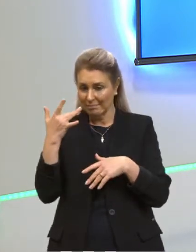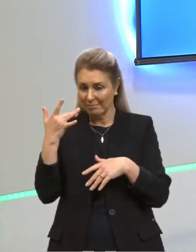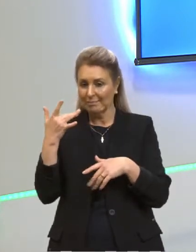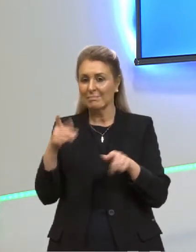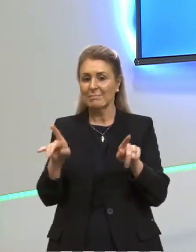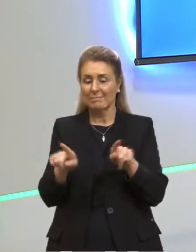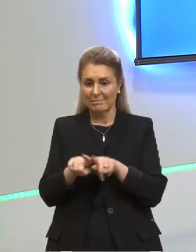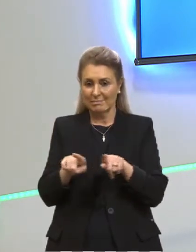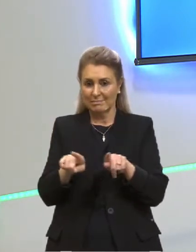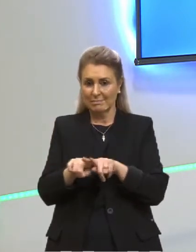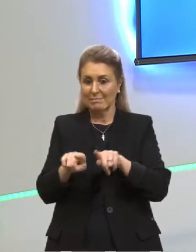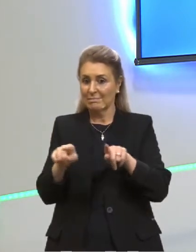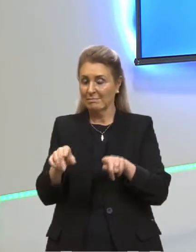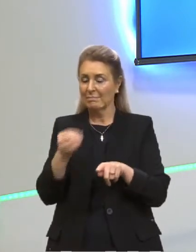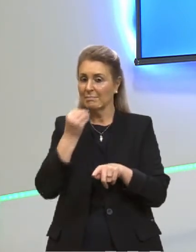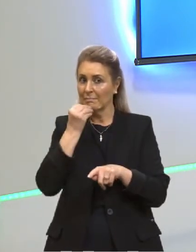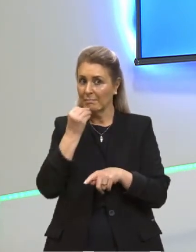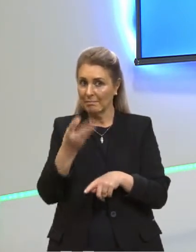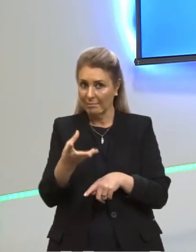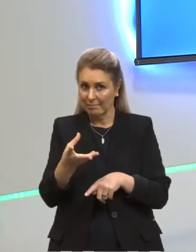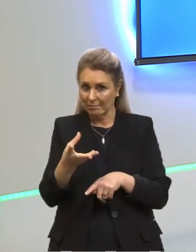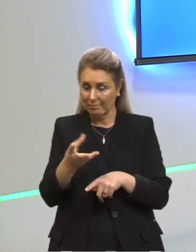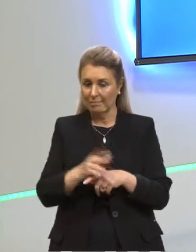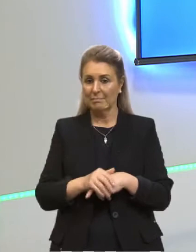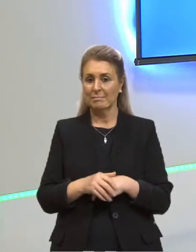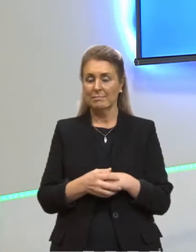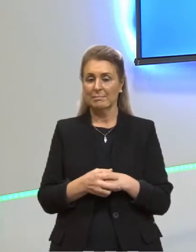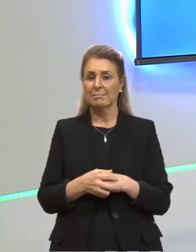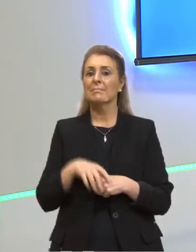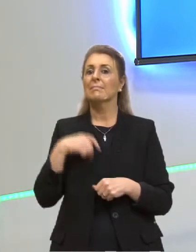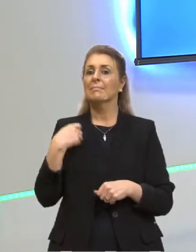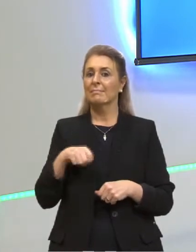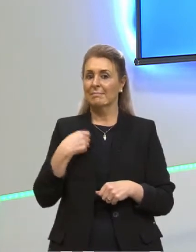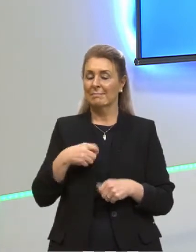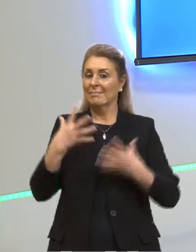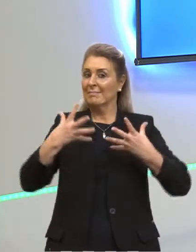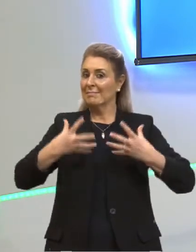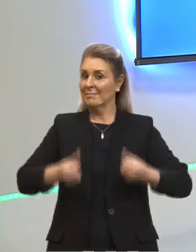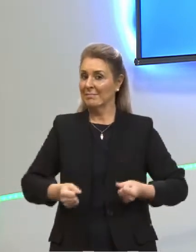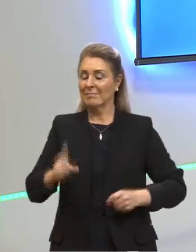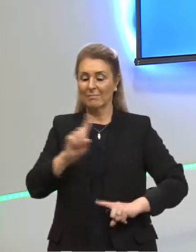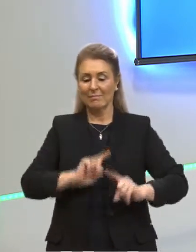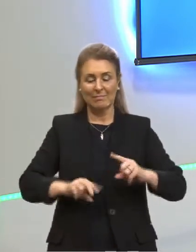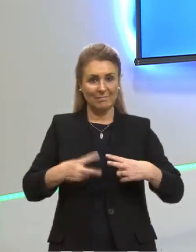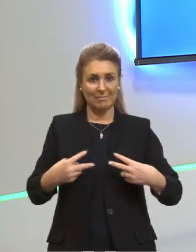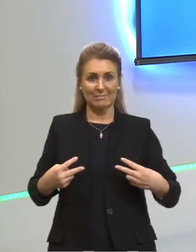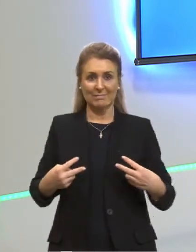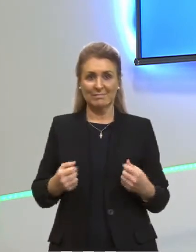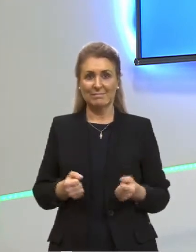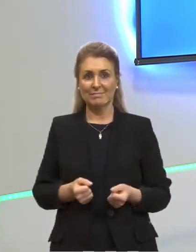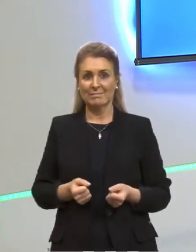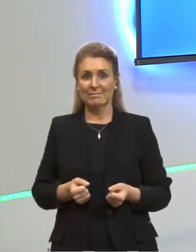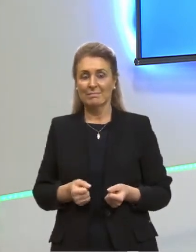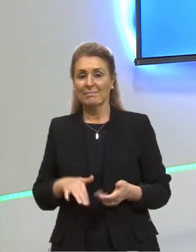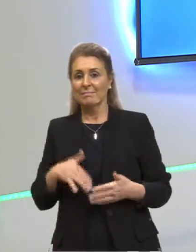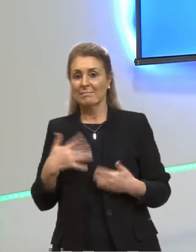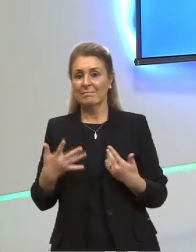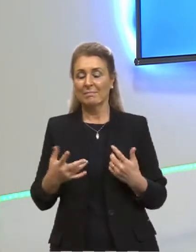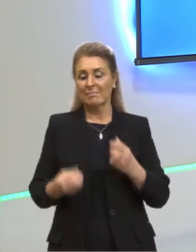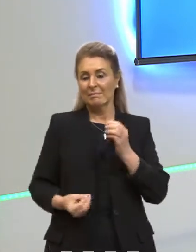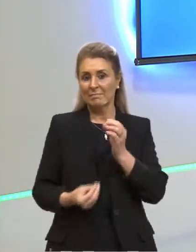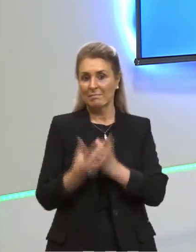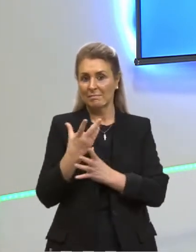Mas, é óbvio que precisamos aceitar algumas coisas. Então, foram criados